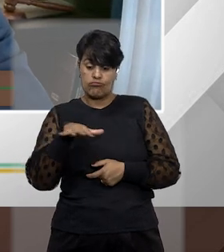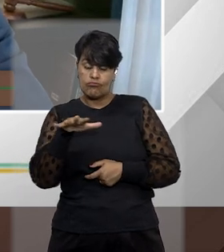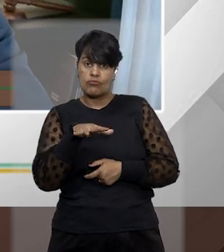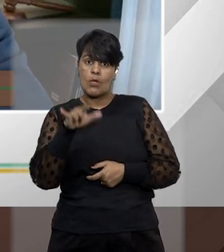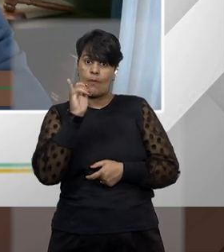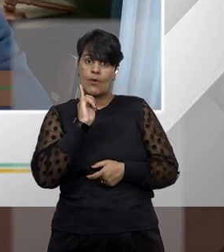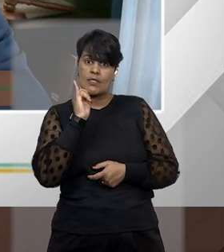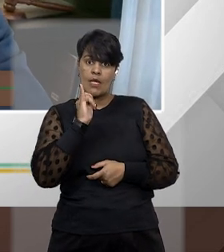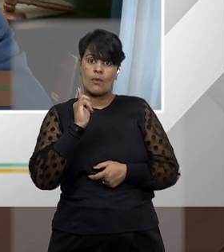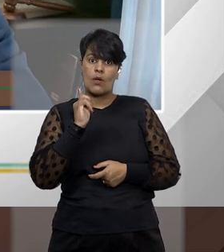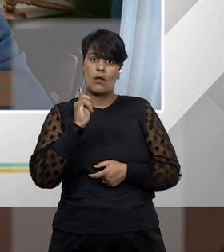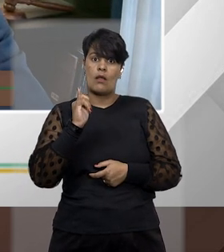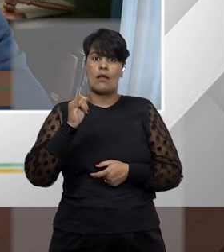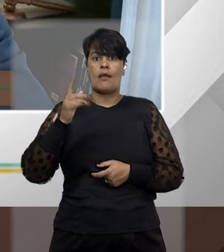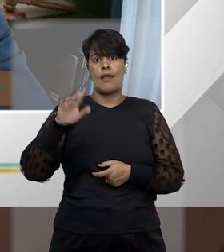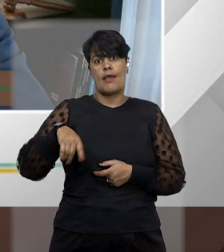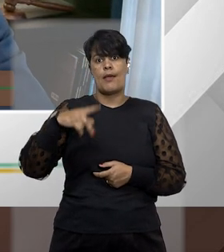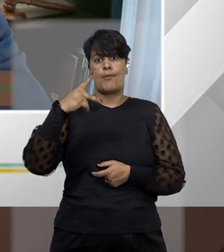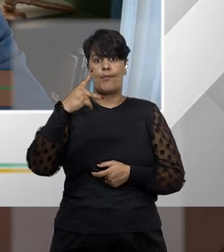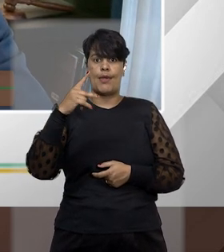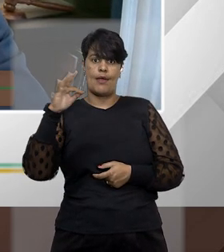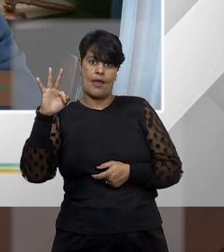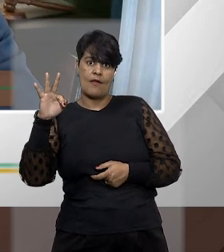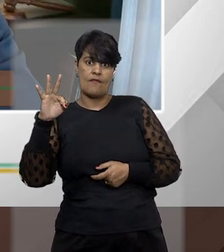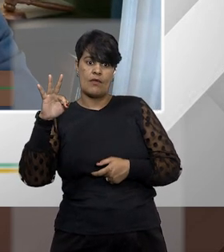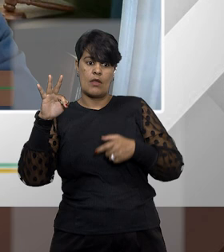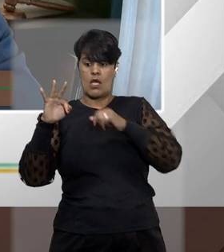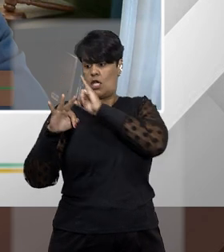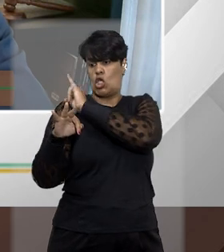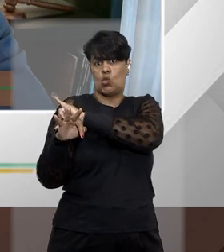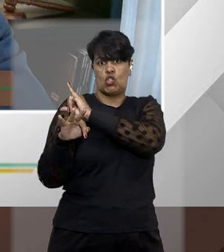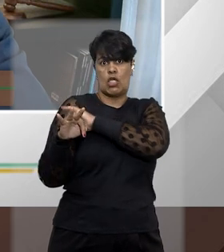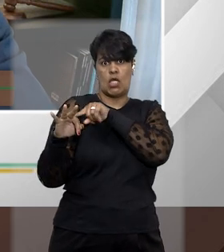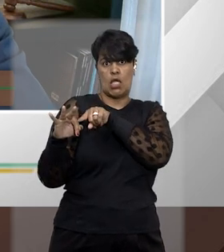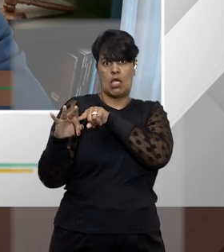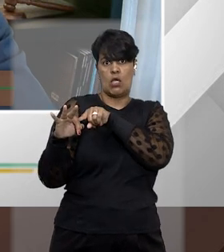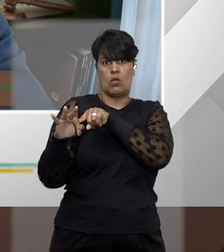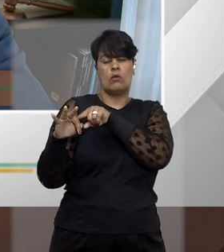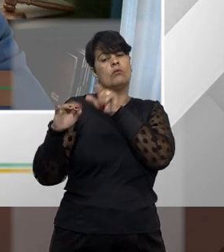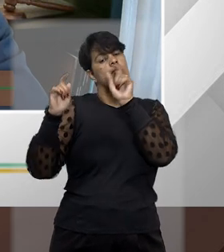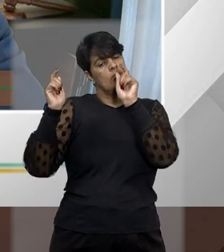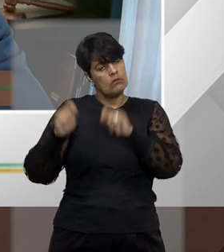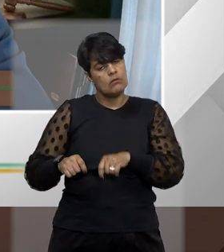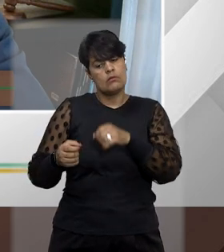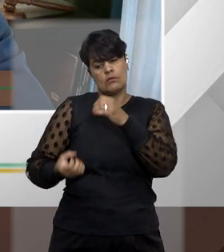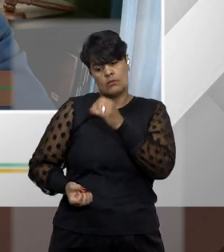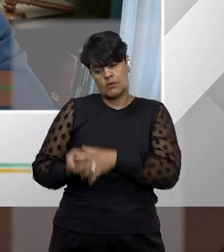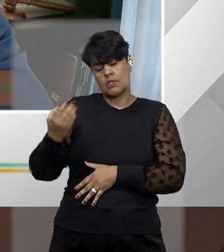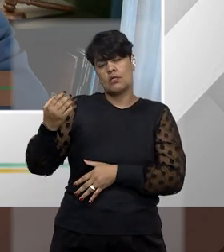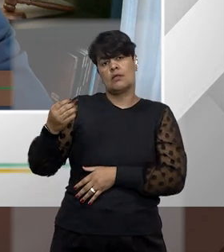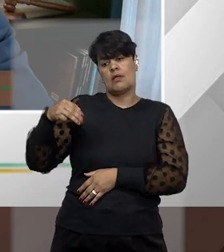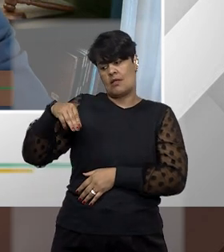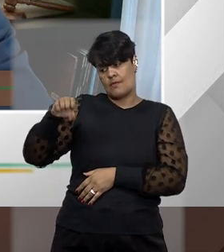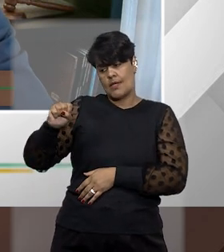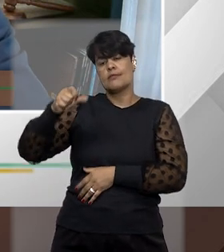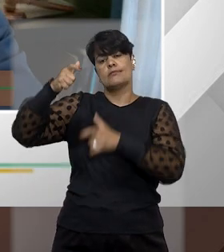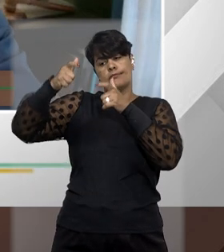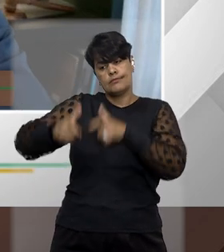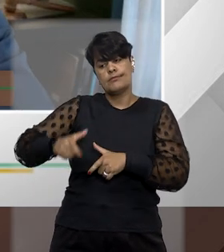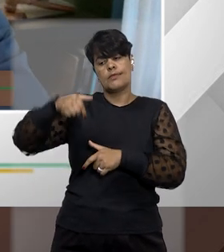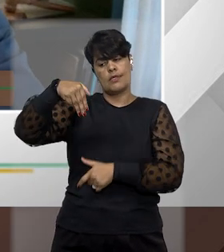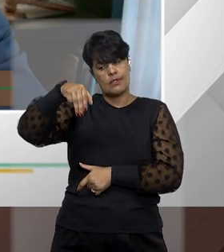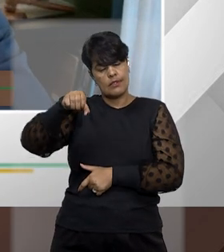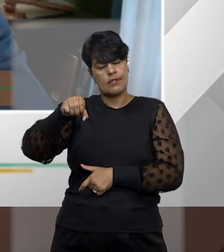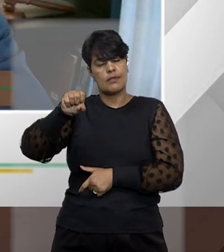delegado da Polícia Federal que trabalha no Rio de Janeiro o ato foi praticado por ele a ação tem que ser proposta pelo cidadão no